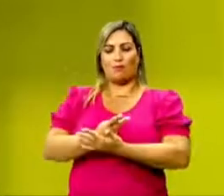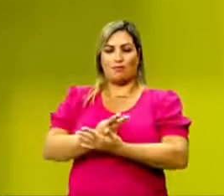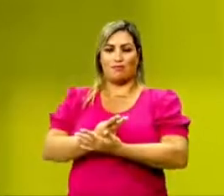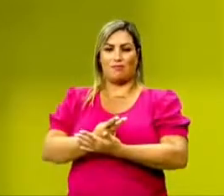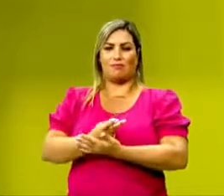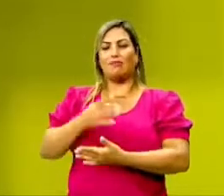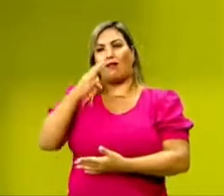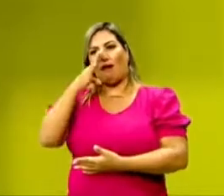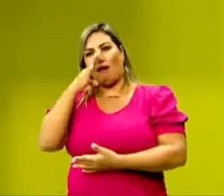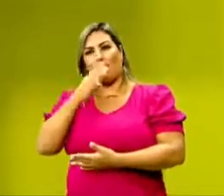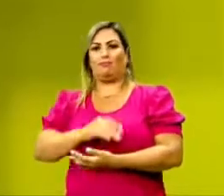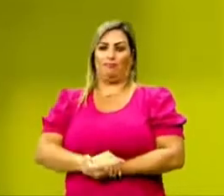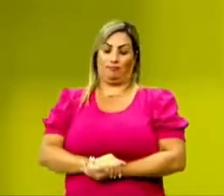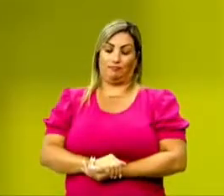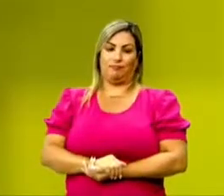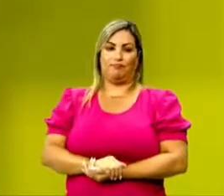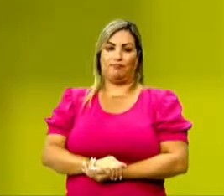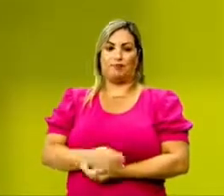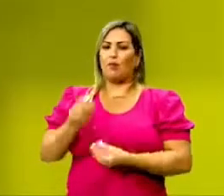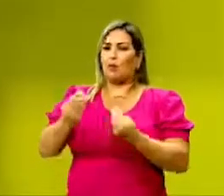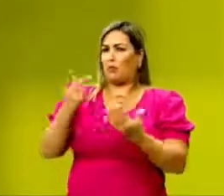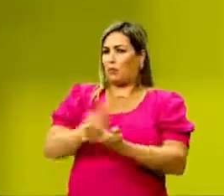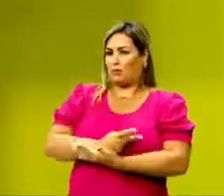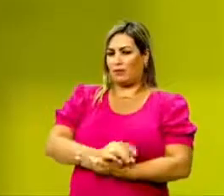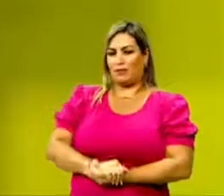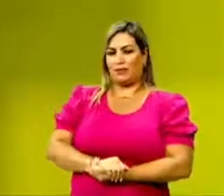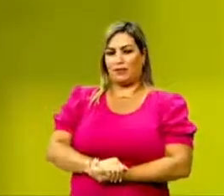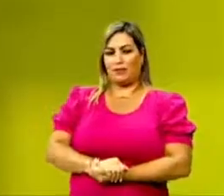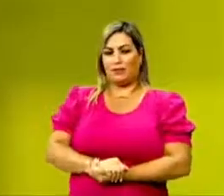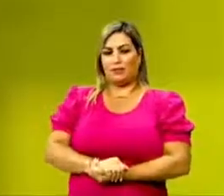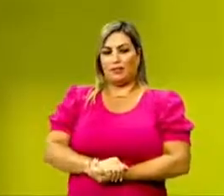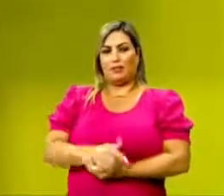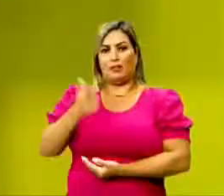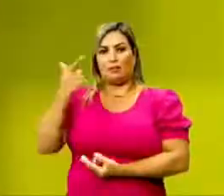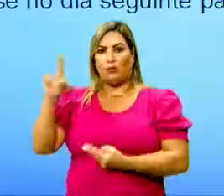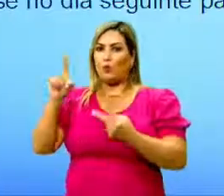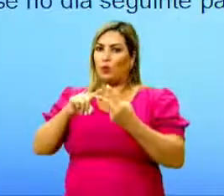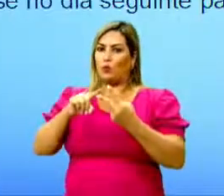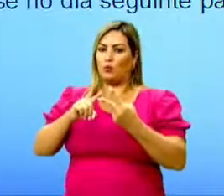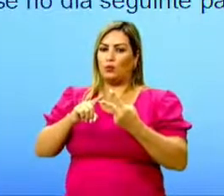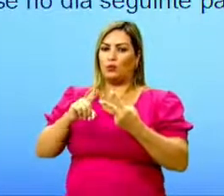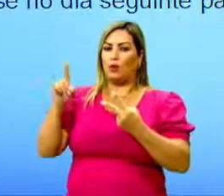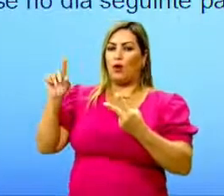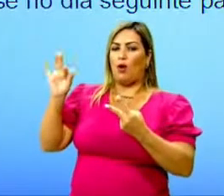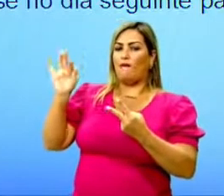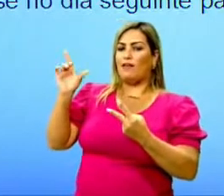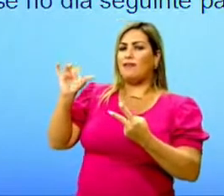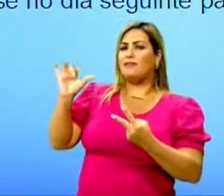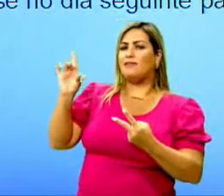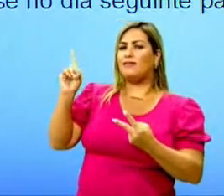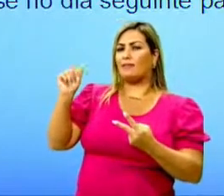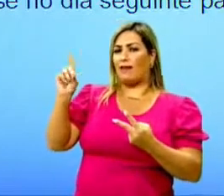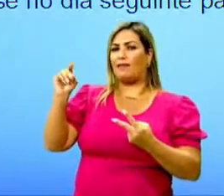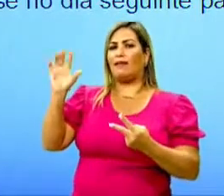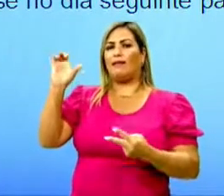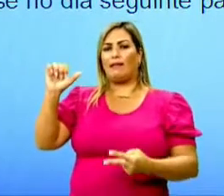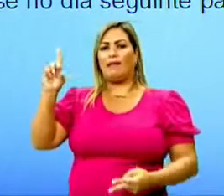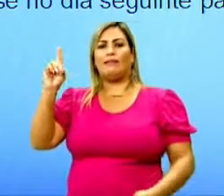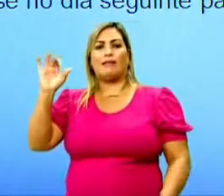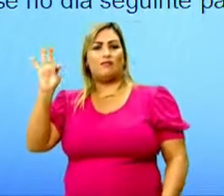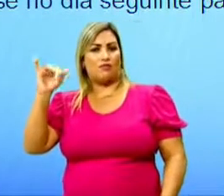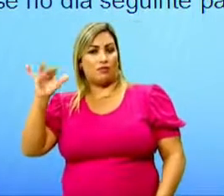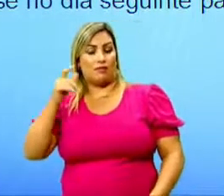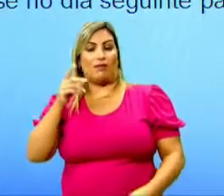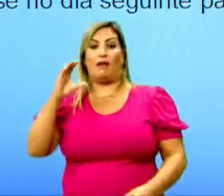estavam apreciando. Vamos ver como que funciona isso? Temos mais uma aqui, Felicidade Clandestina, da Clarice Lispector.